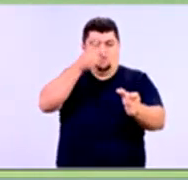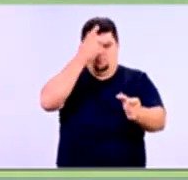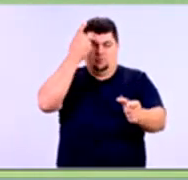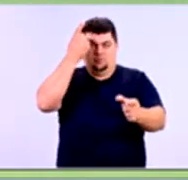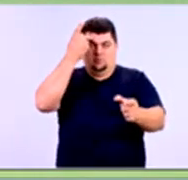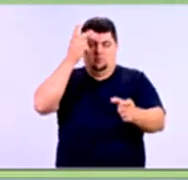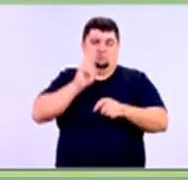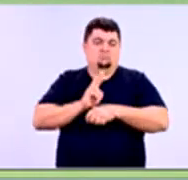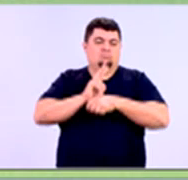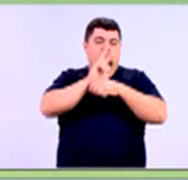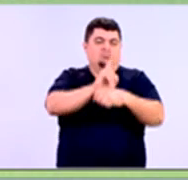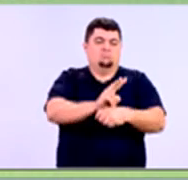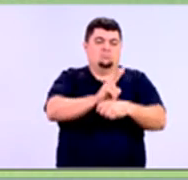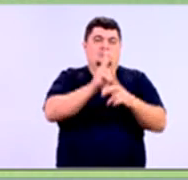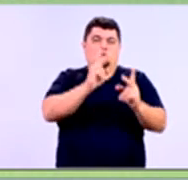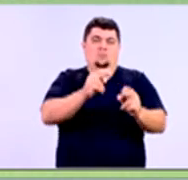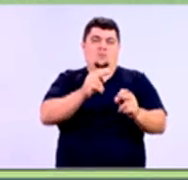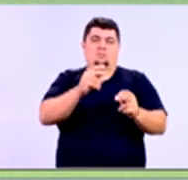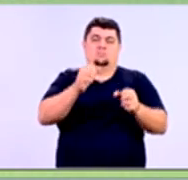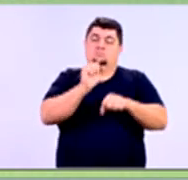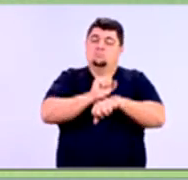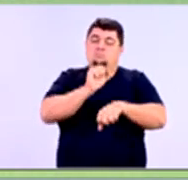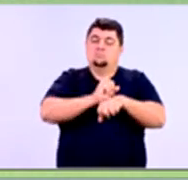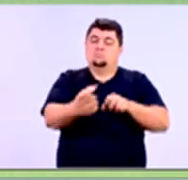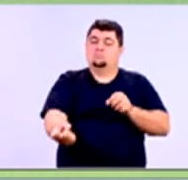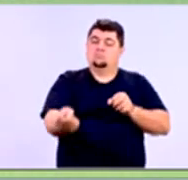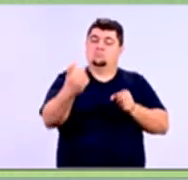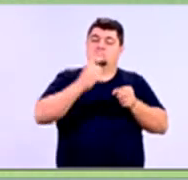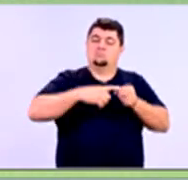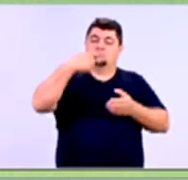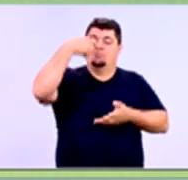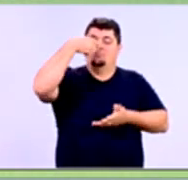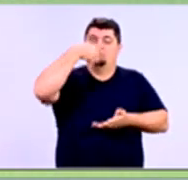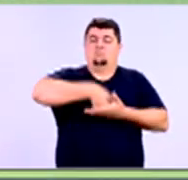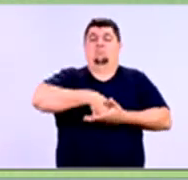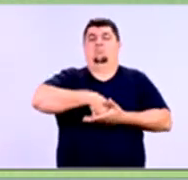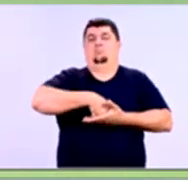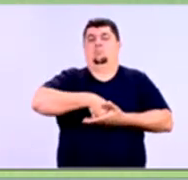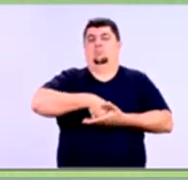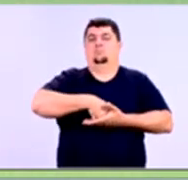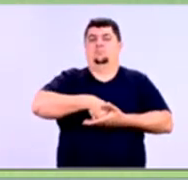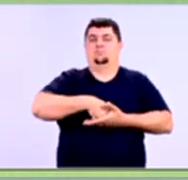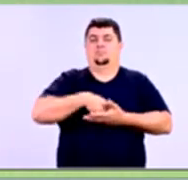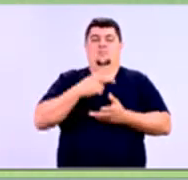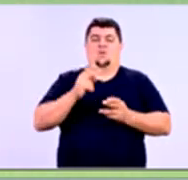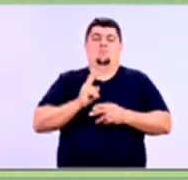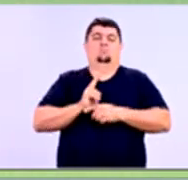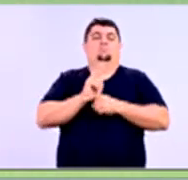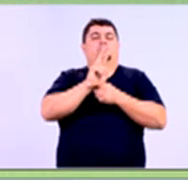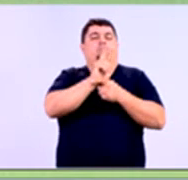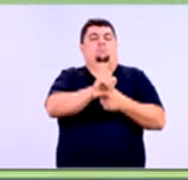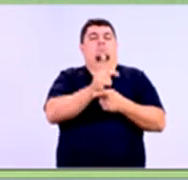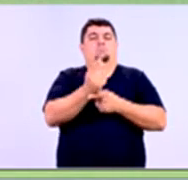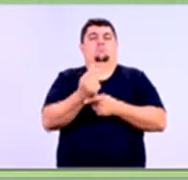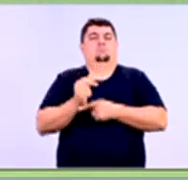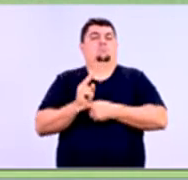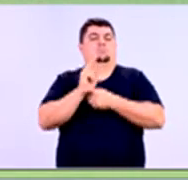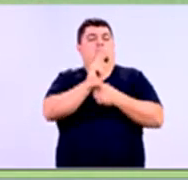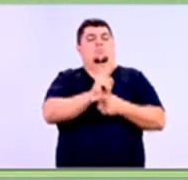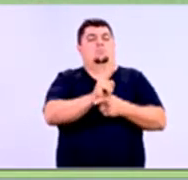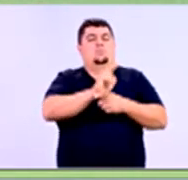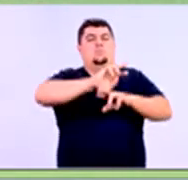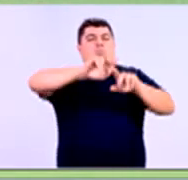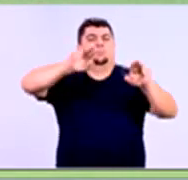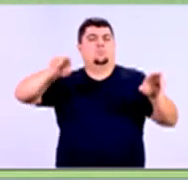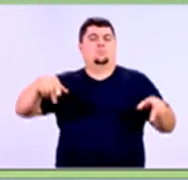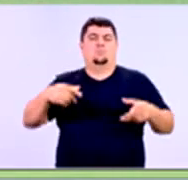né? Com a expectativa de retorno deste patrimônio, depois de passar o tempo estipulado. Tem que comentar ainda